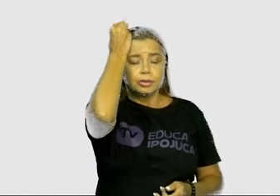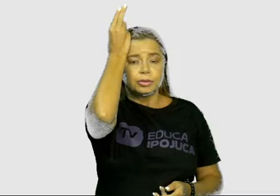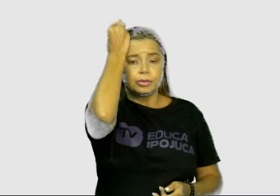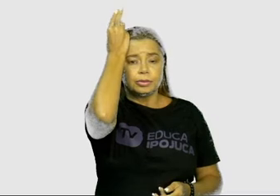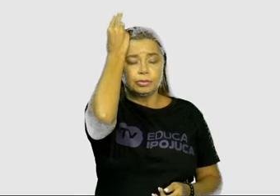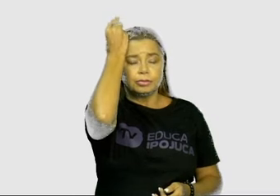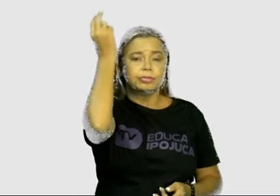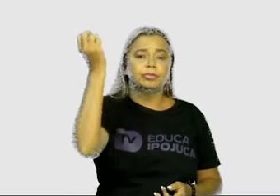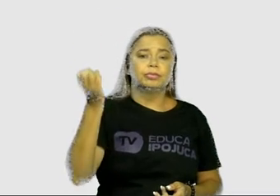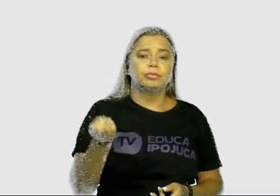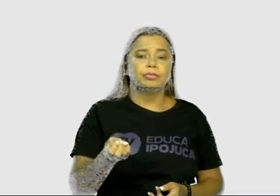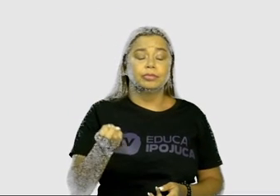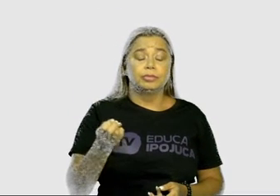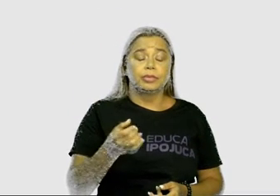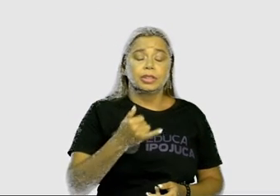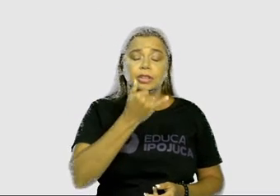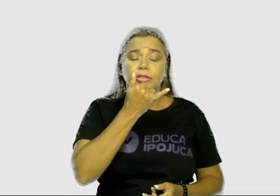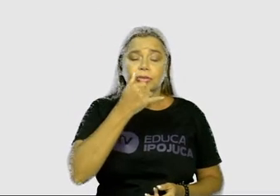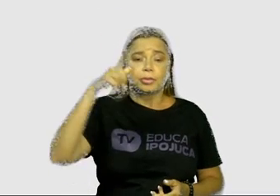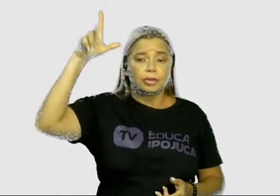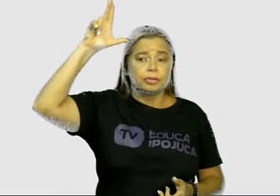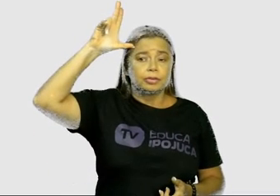a gente vai formar que palavra?